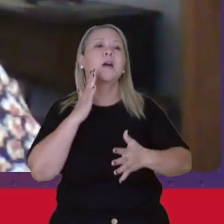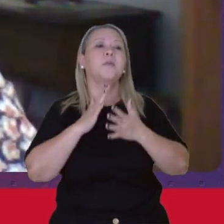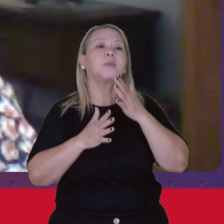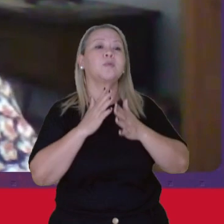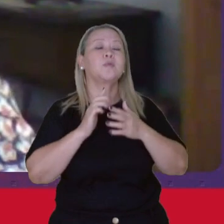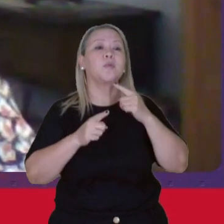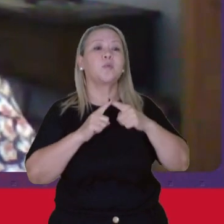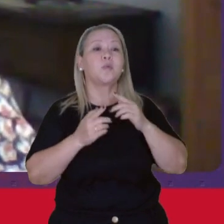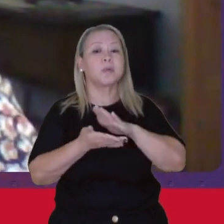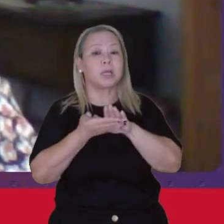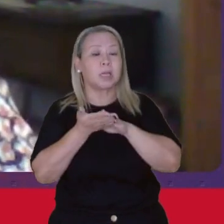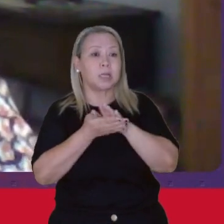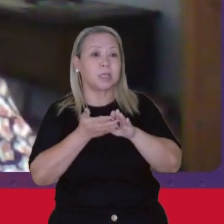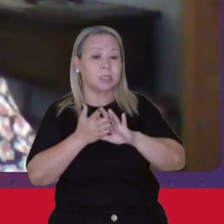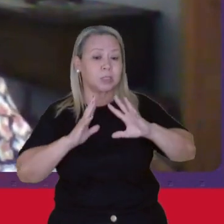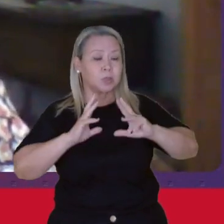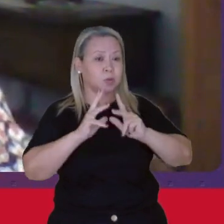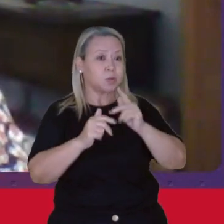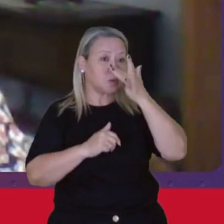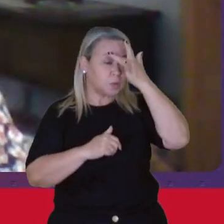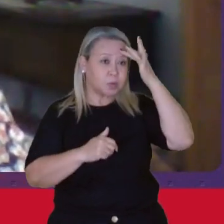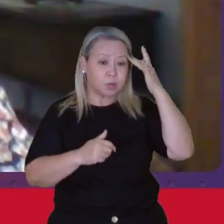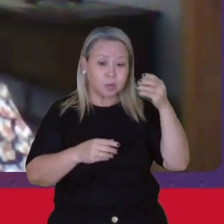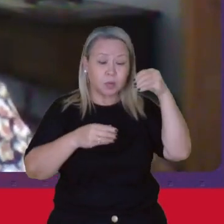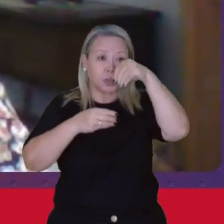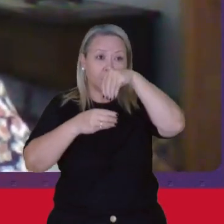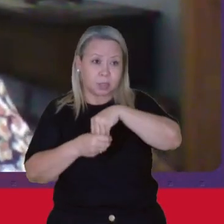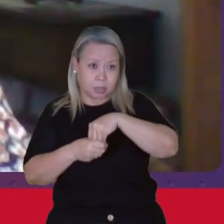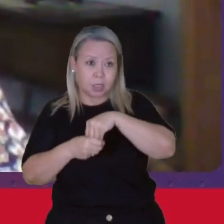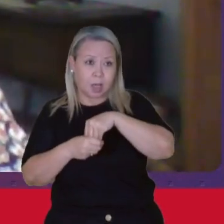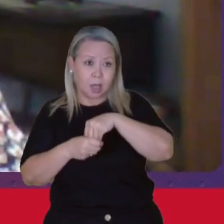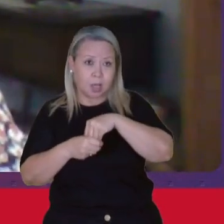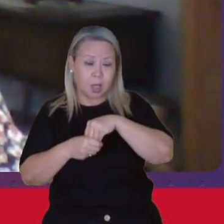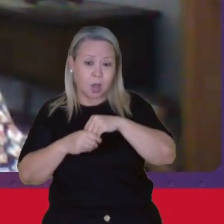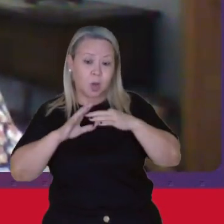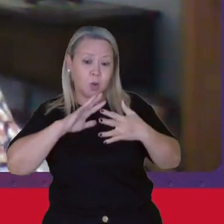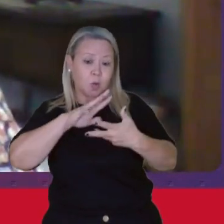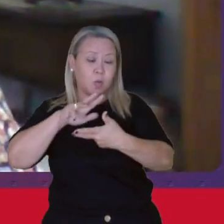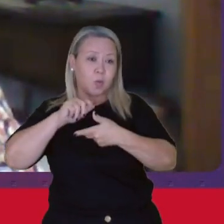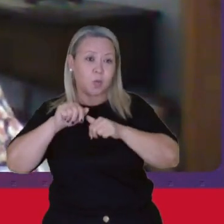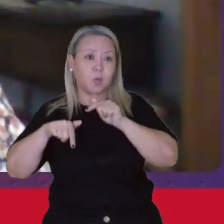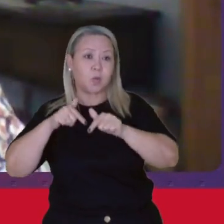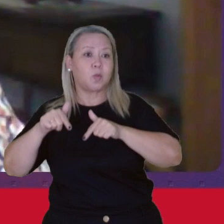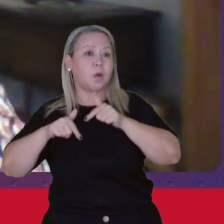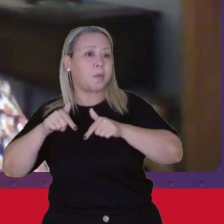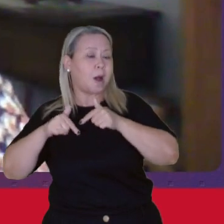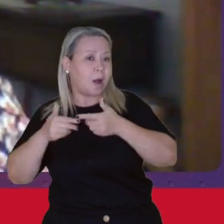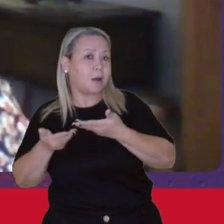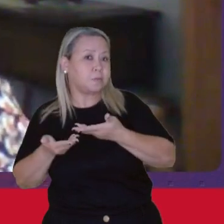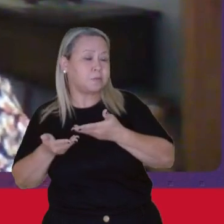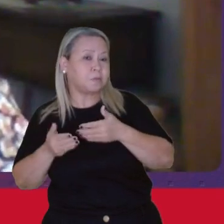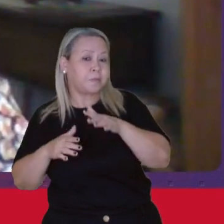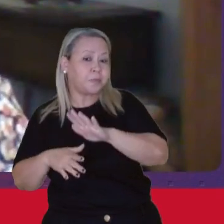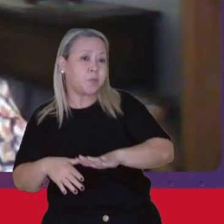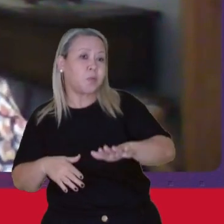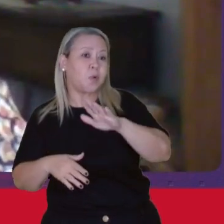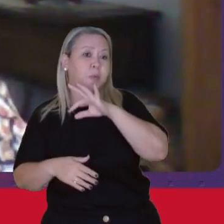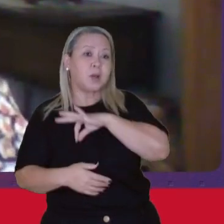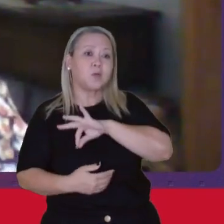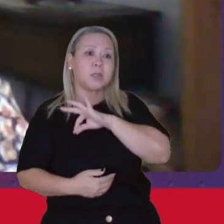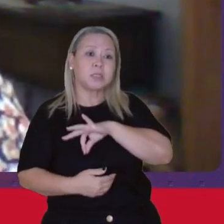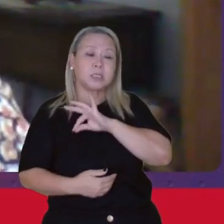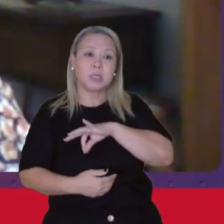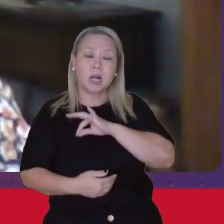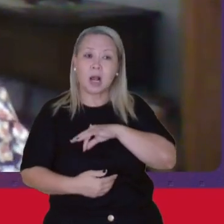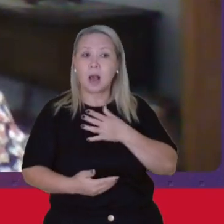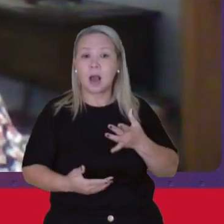Porque nem todas as pessoas se inserem no mundo do trabalho Por meio do assalariamento